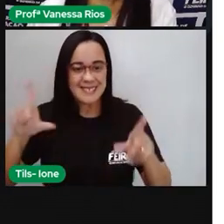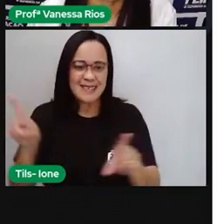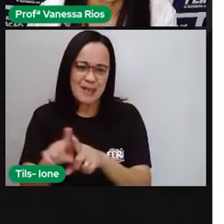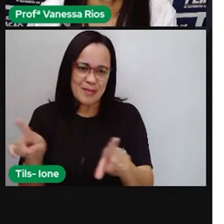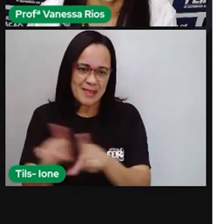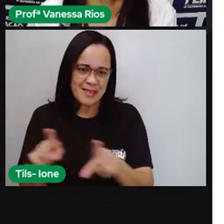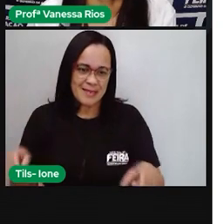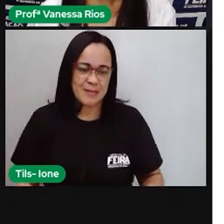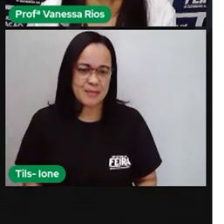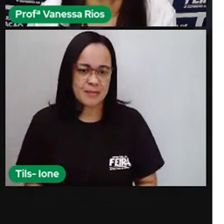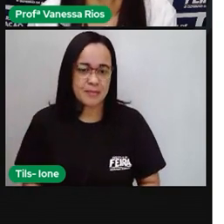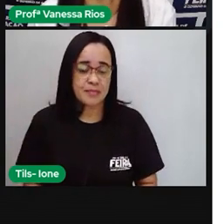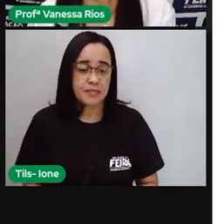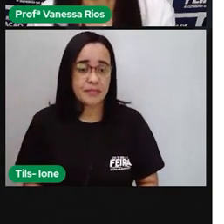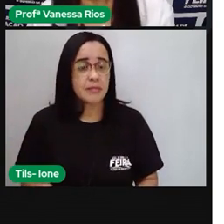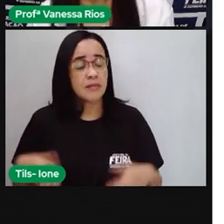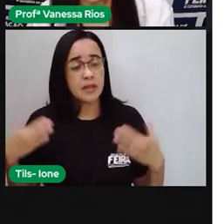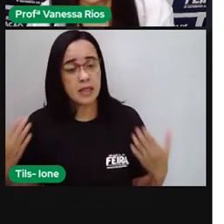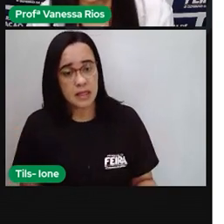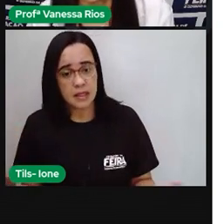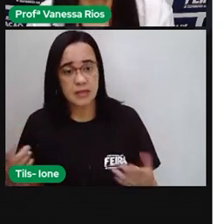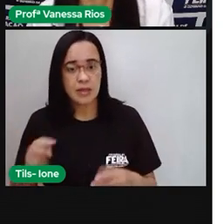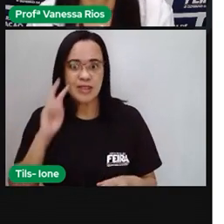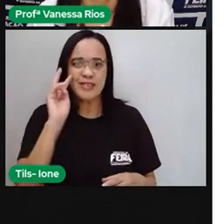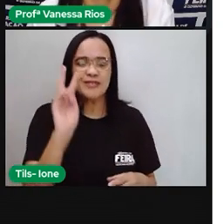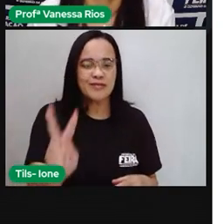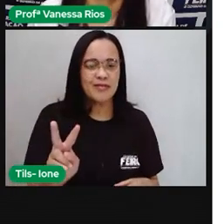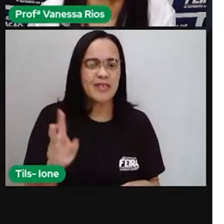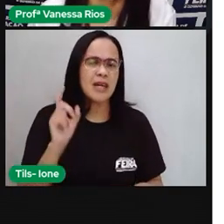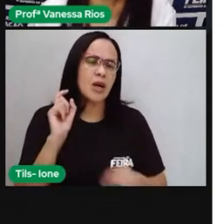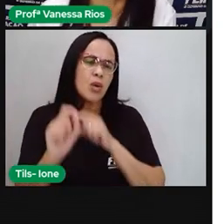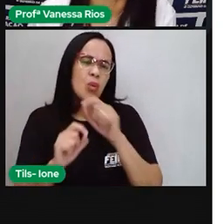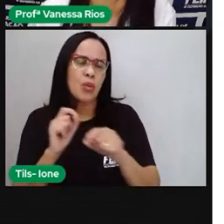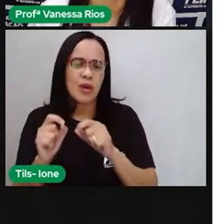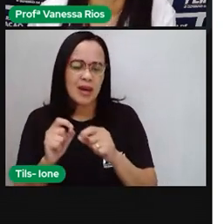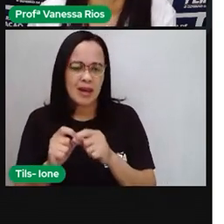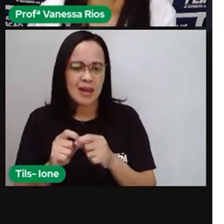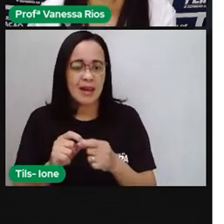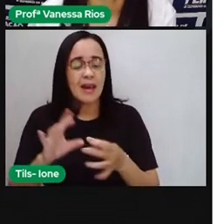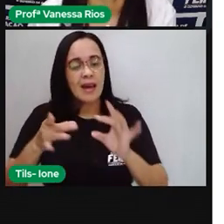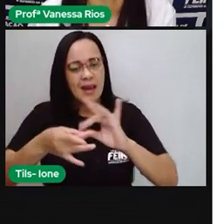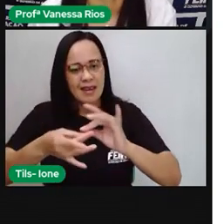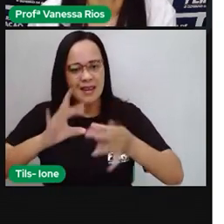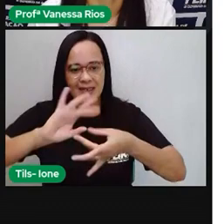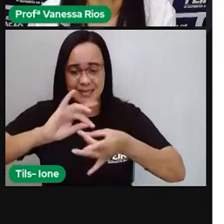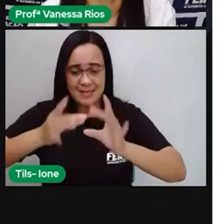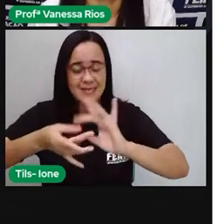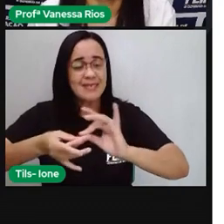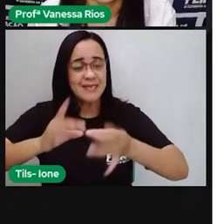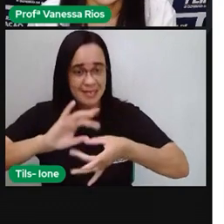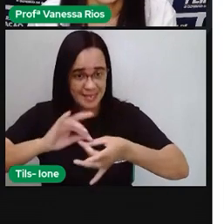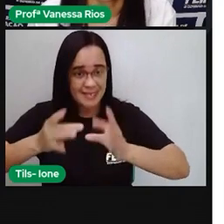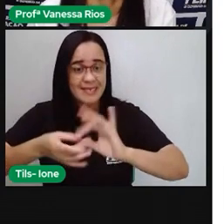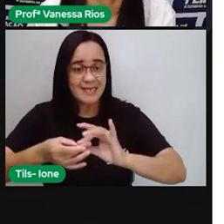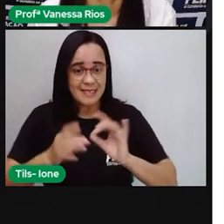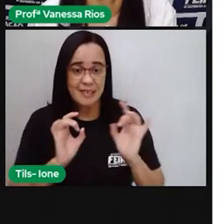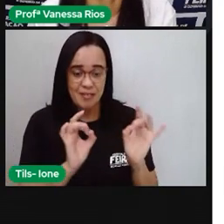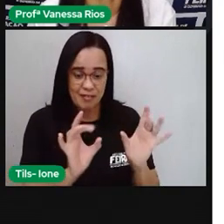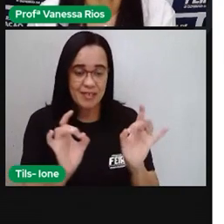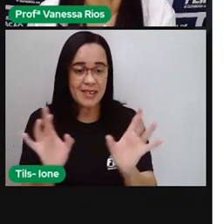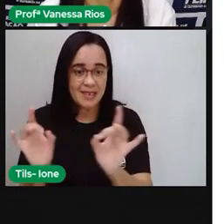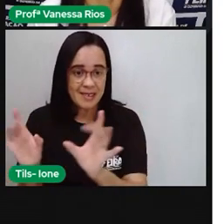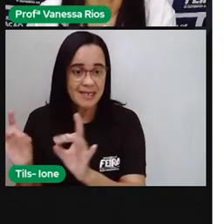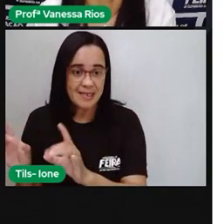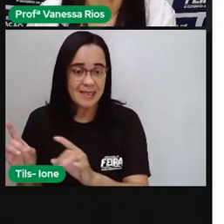Então, ela está presente também nos artesanatos, nas rendas e no próprio modo de viver dos